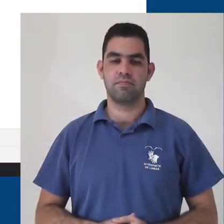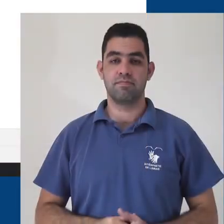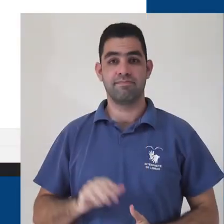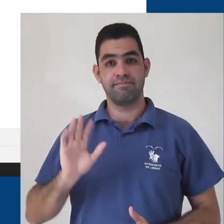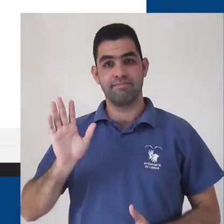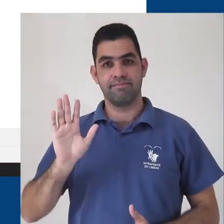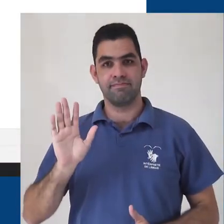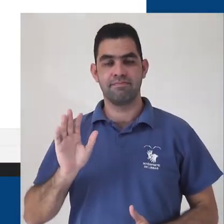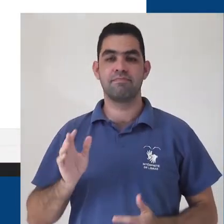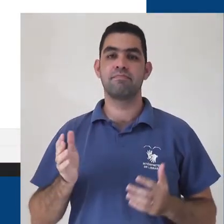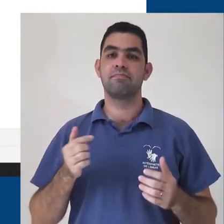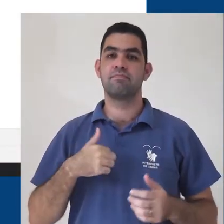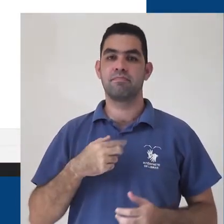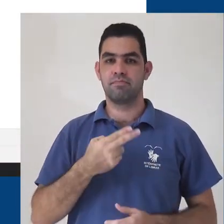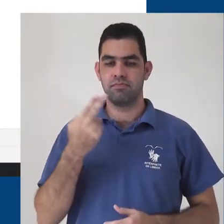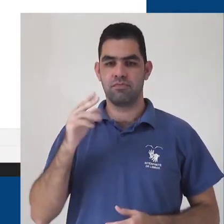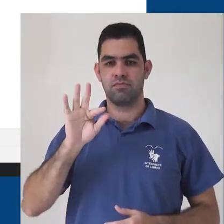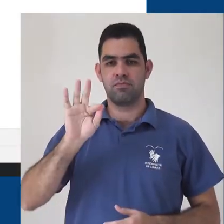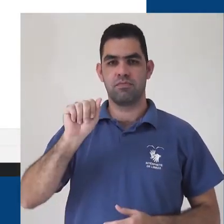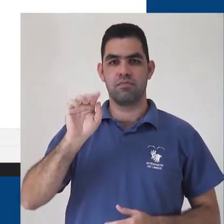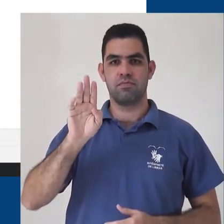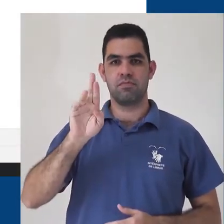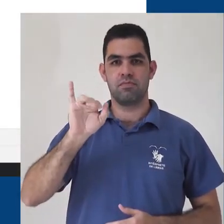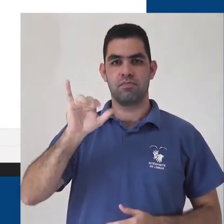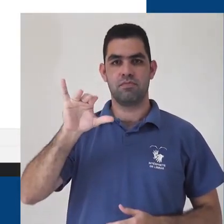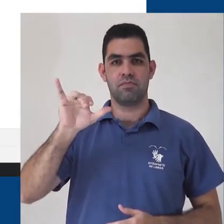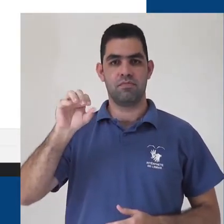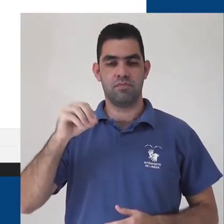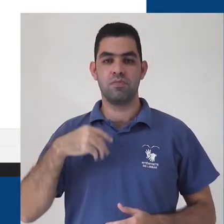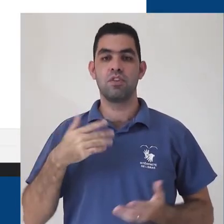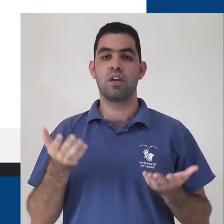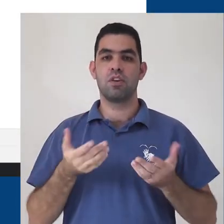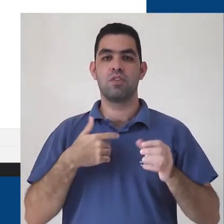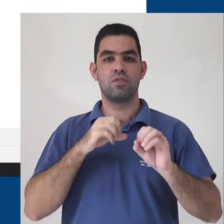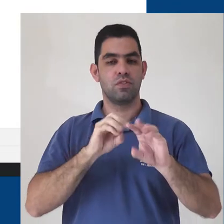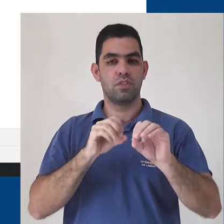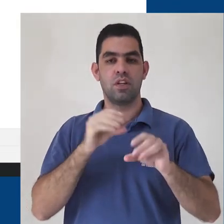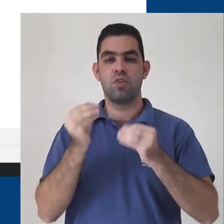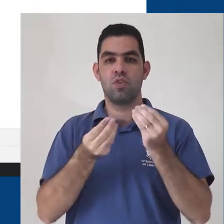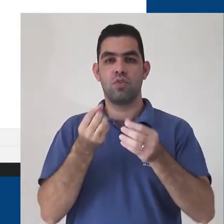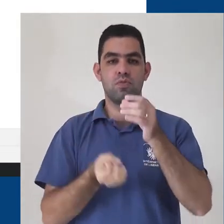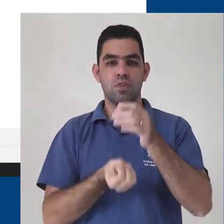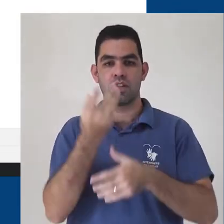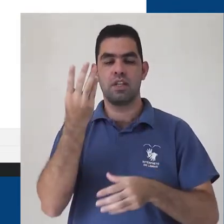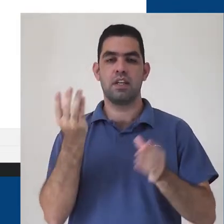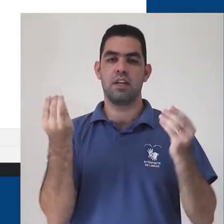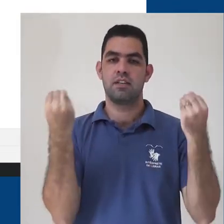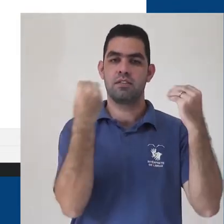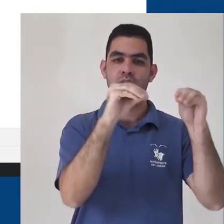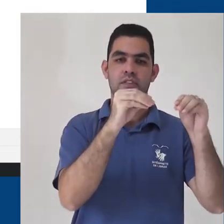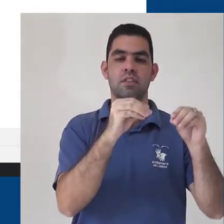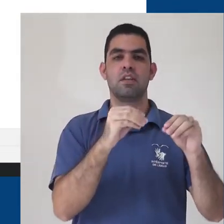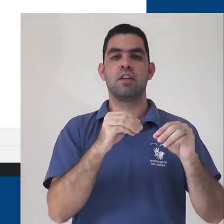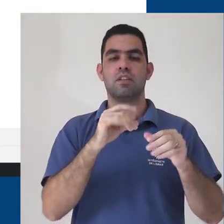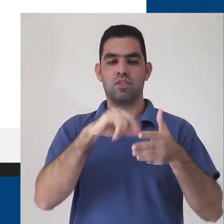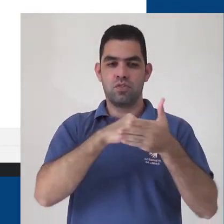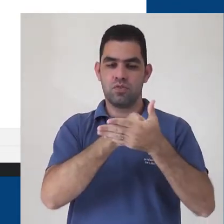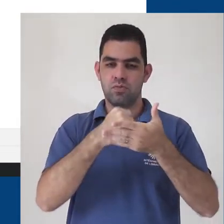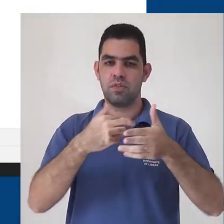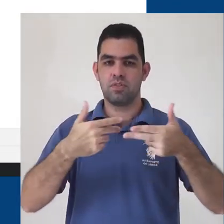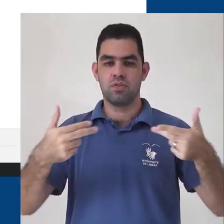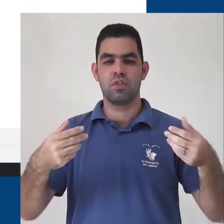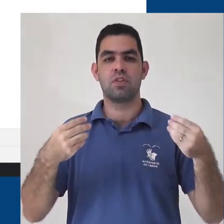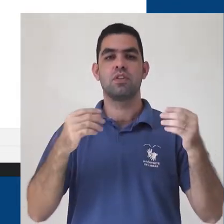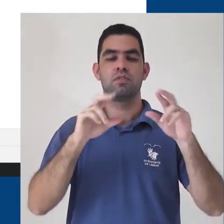Olá, eu me chamo Fabrício e neste vídeo vou ensinar como criar e adicionar arquivos no Google Drive e como organizá-los.